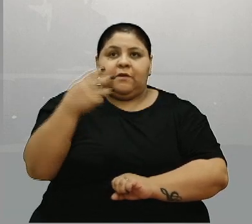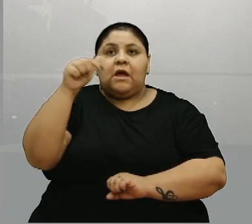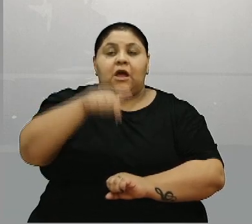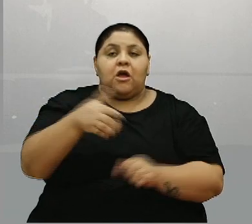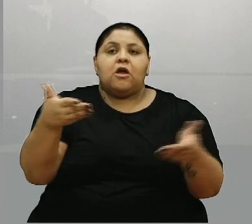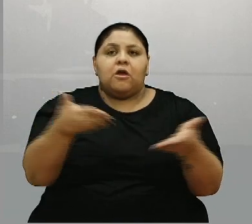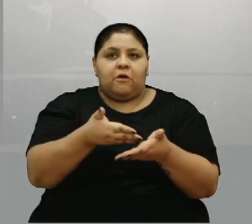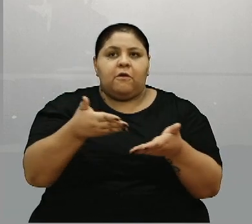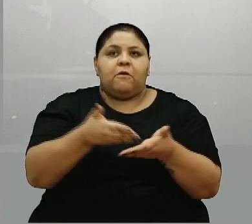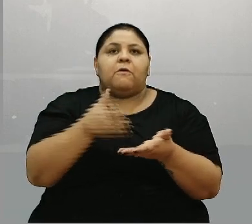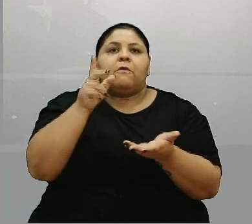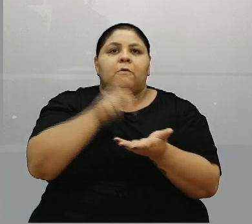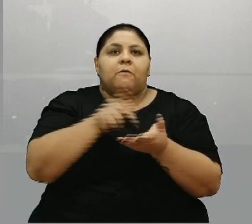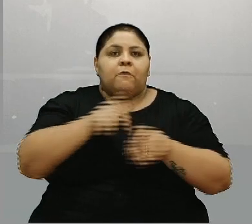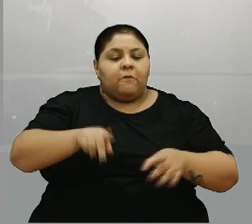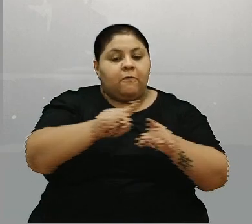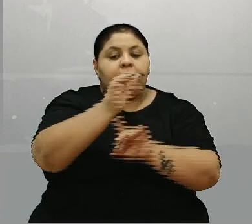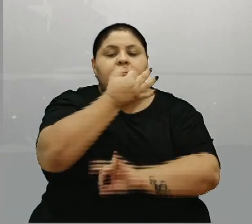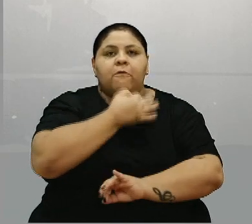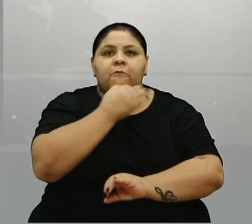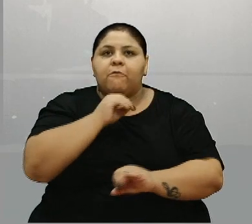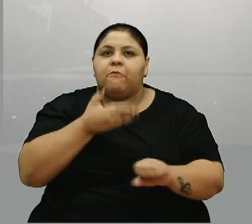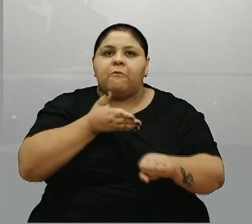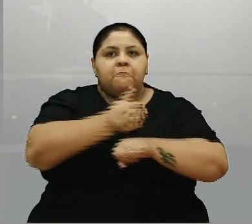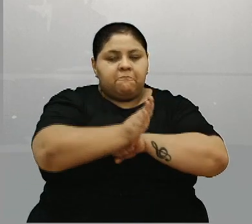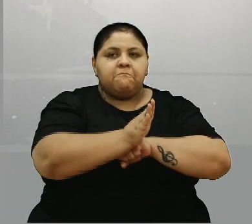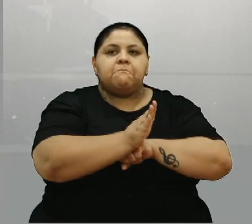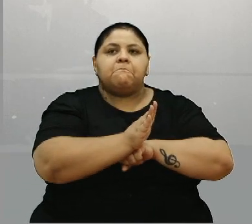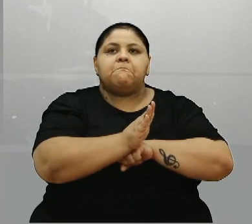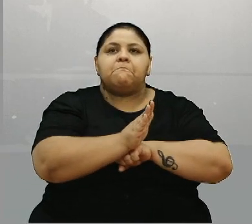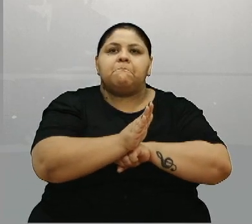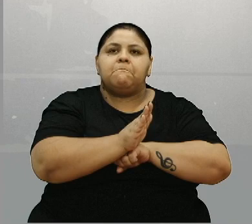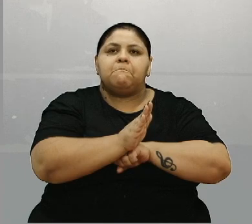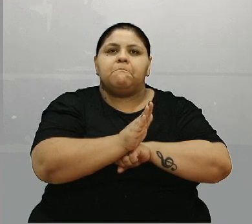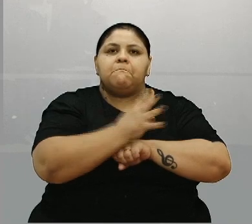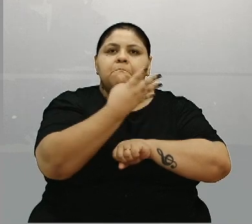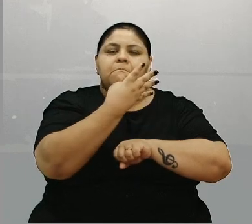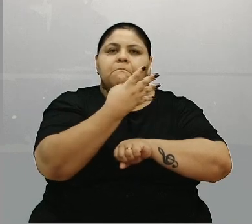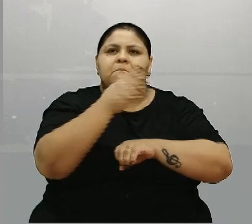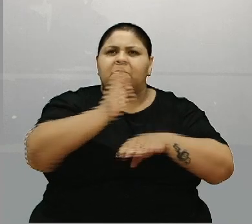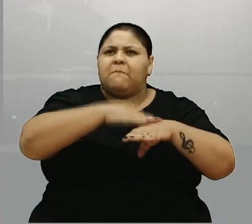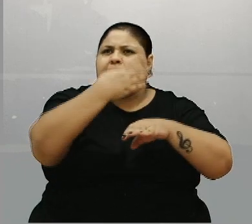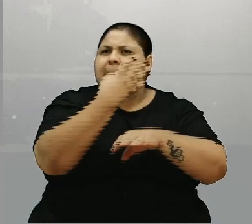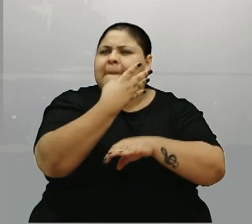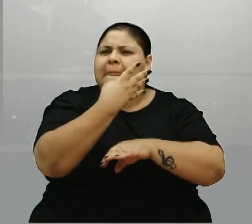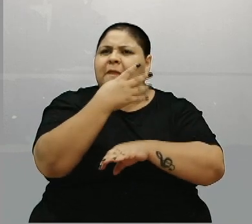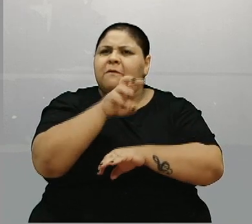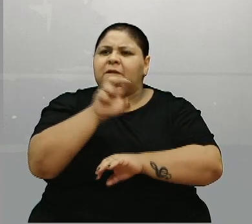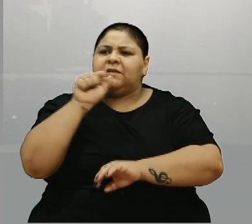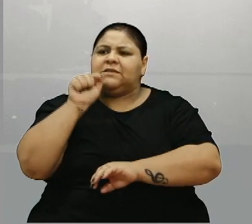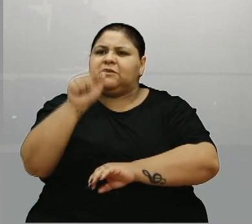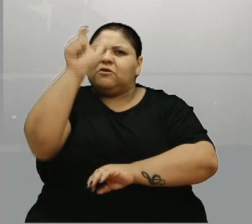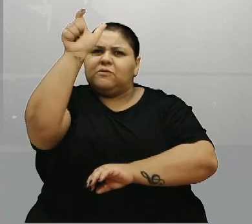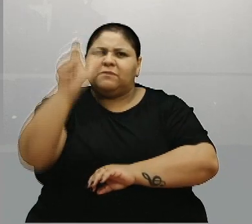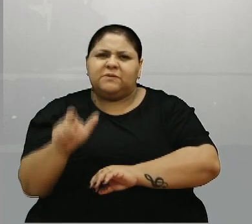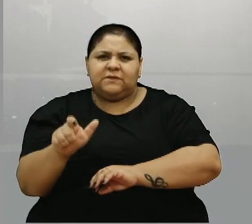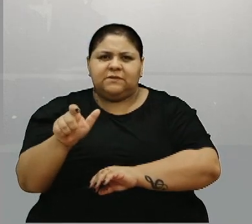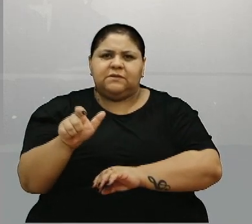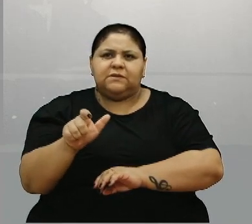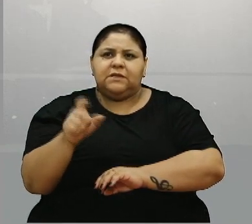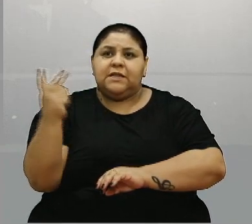E realmente, assim, a população caixense aproveitou e foi... teve 45, mais de 45 mil pessoas na segunda-feira,